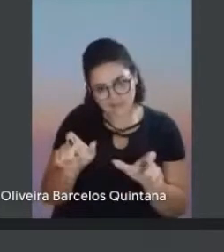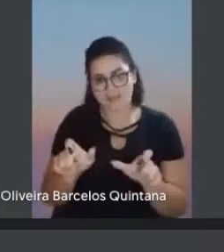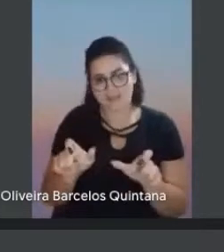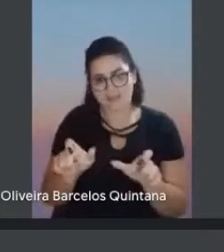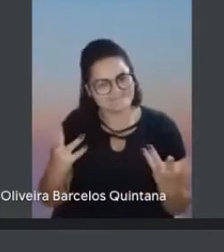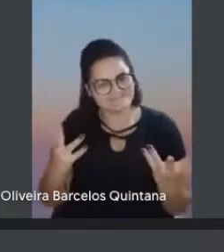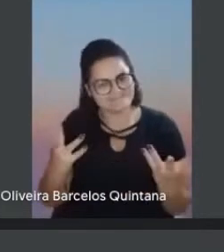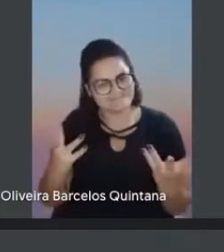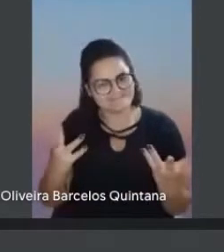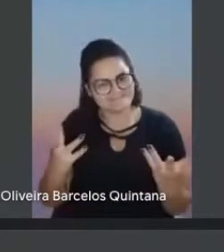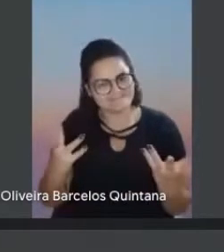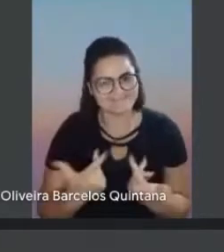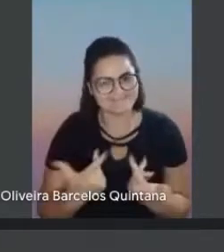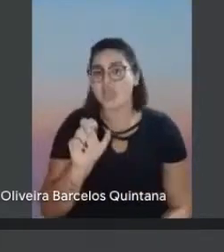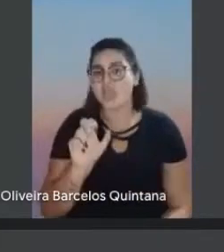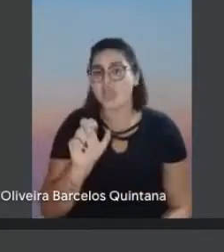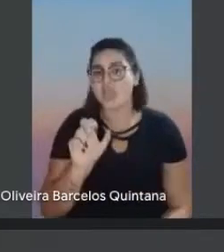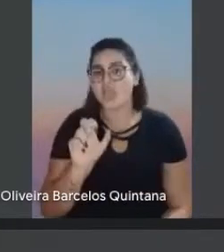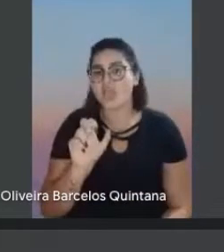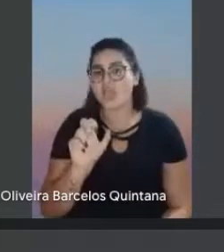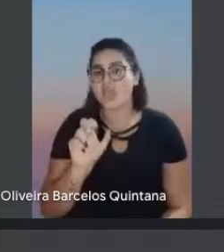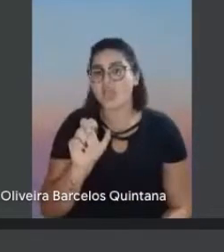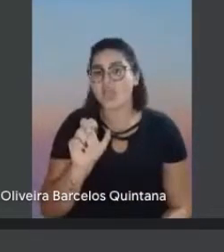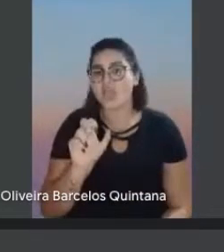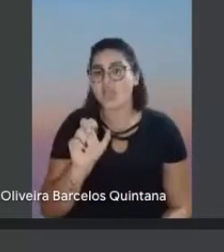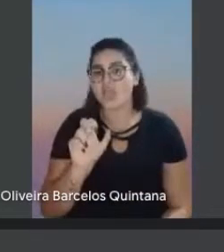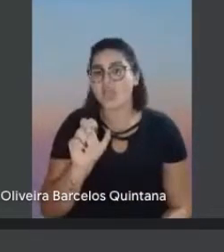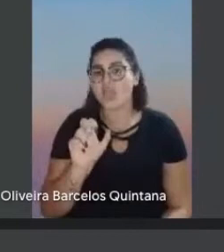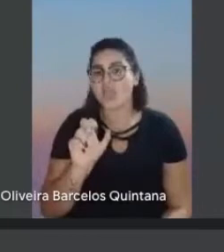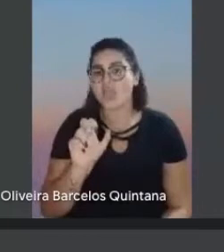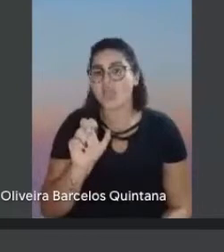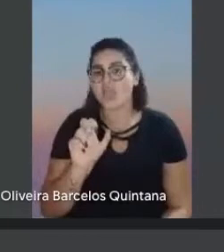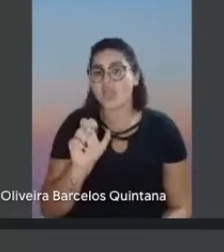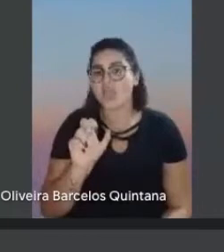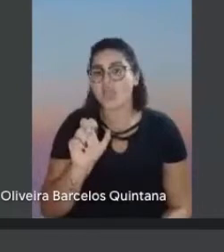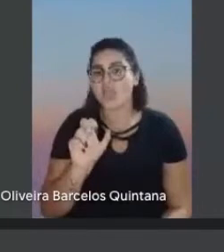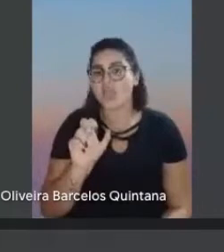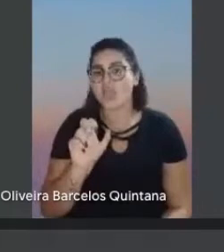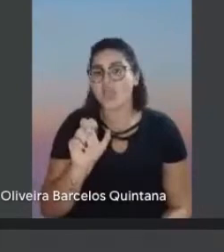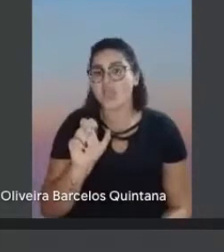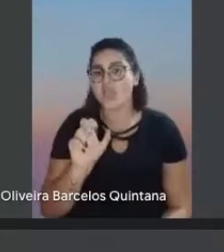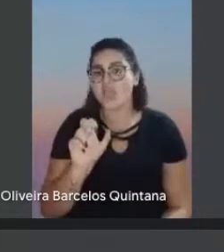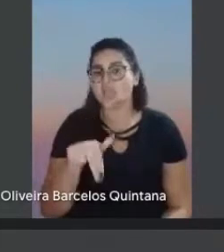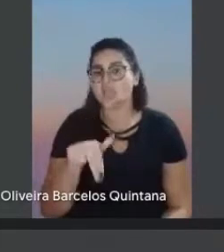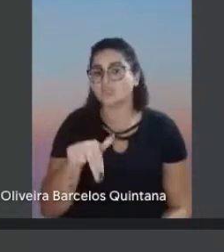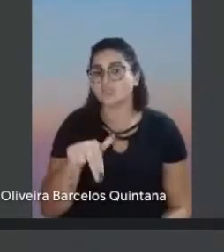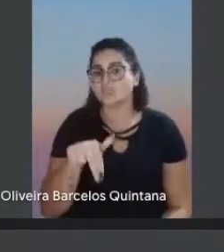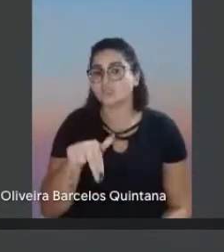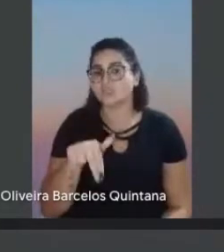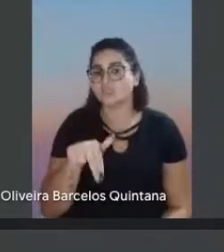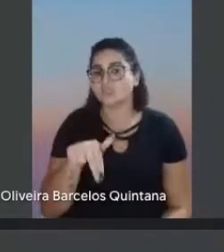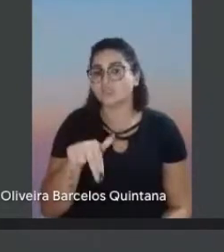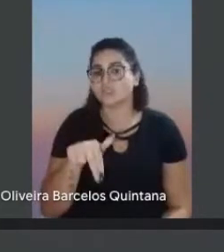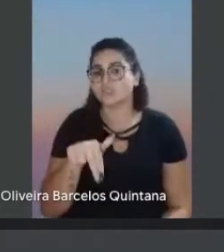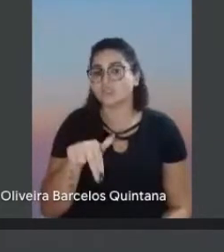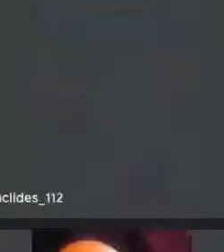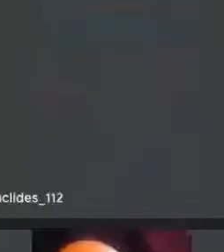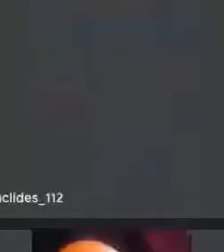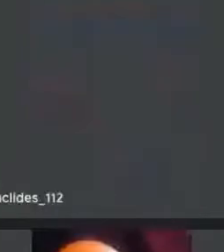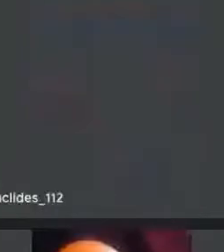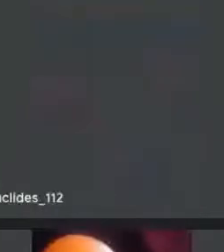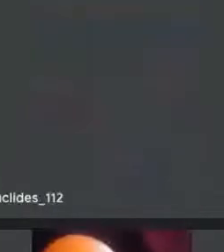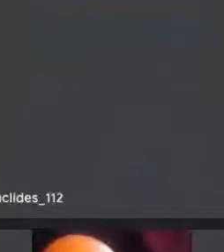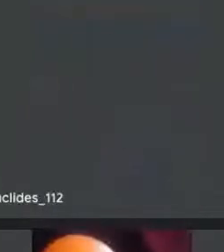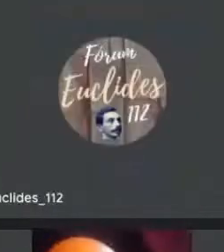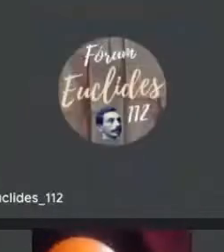Regina Abreu e o Noilton Nunes, que estão sempre com a gente, nas loucuras que a gente faz. A gente, de alguma forma, também,